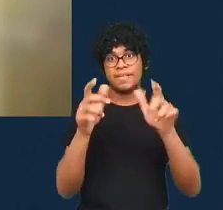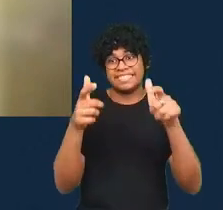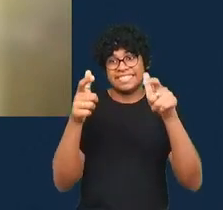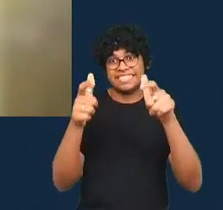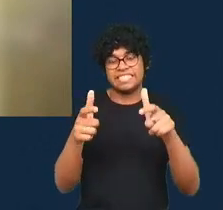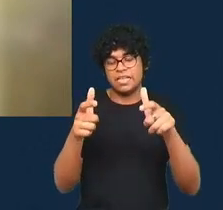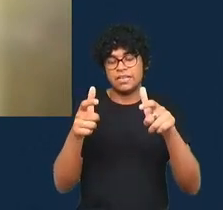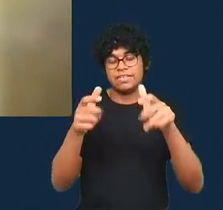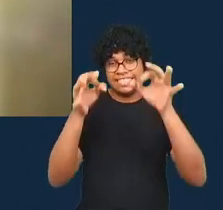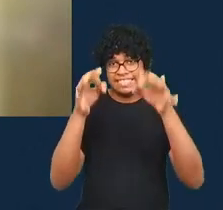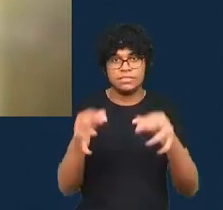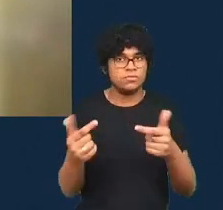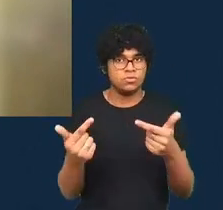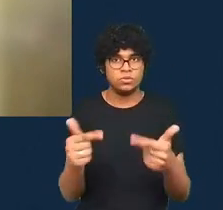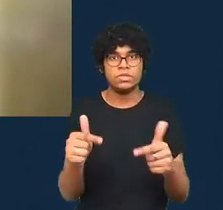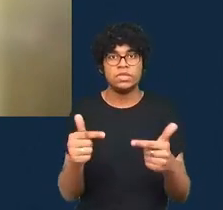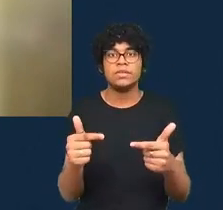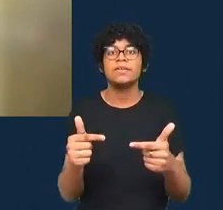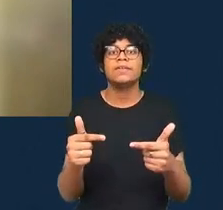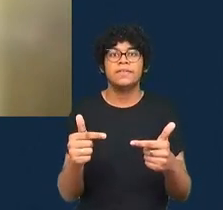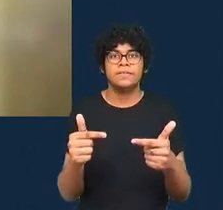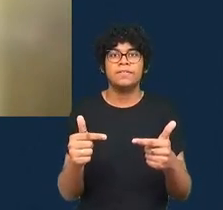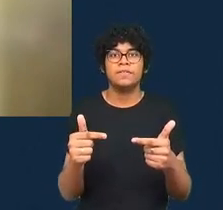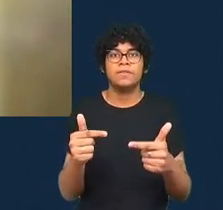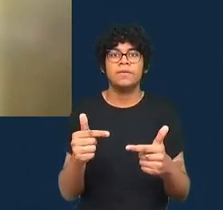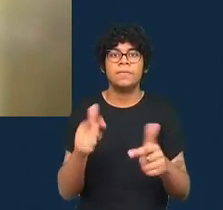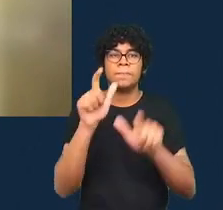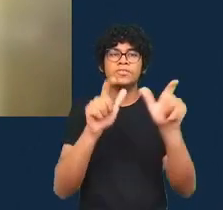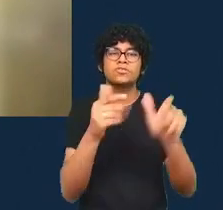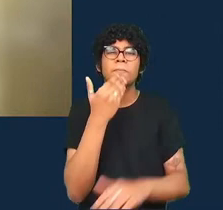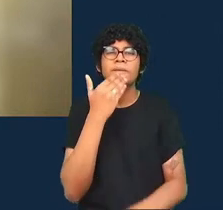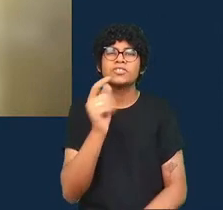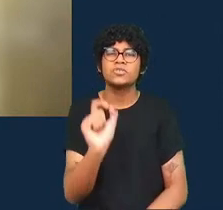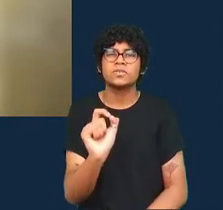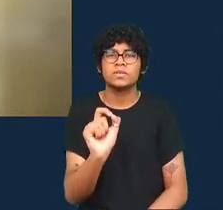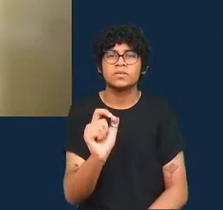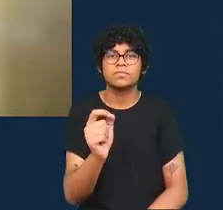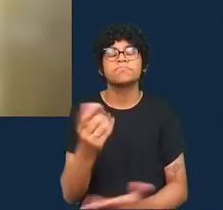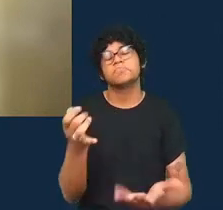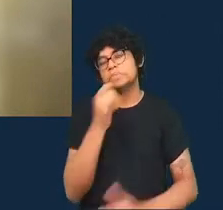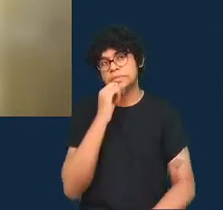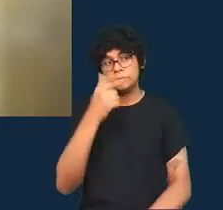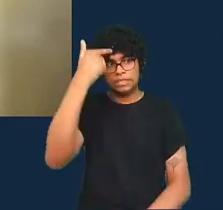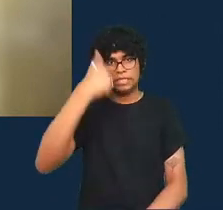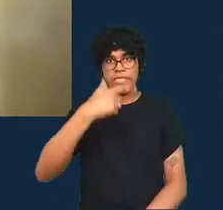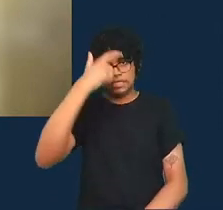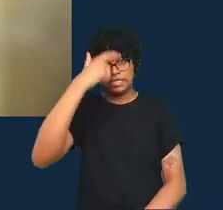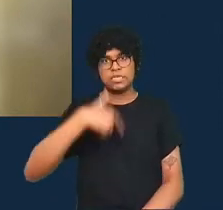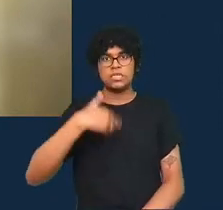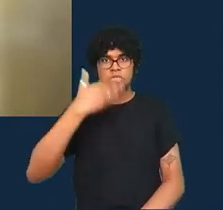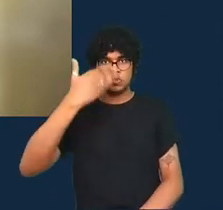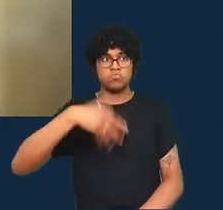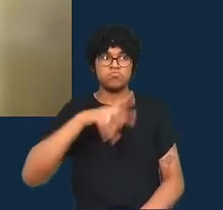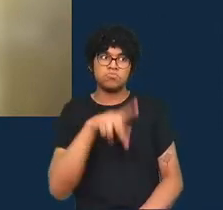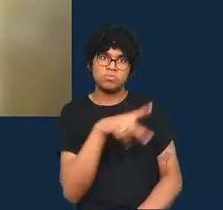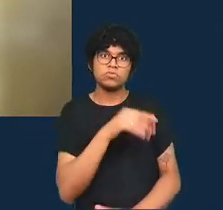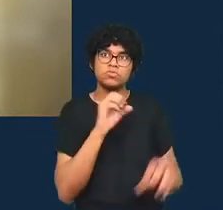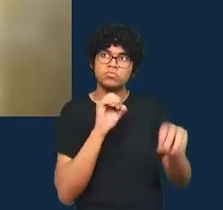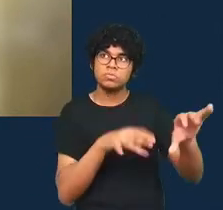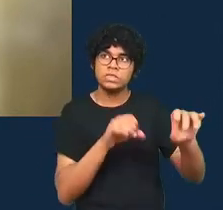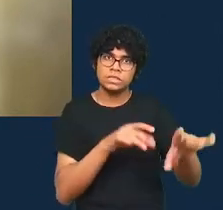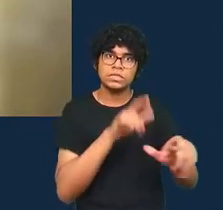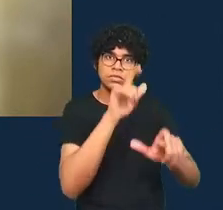sobre sobre o que as pessoas estão pedindo quando eu ensino quando eu leciono aos meus alunos eu digo a eles bom no final desse